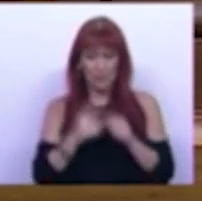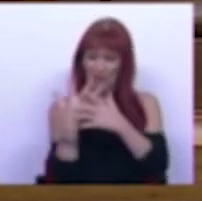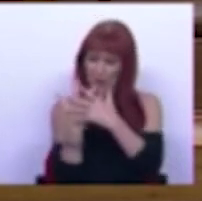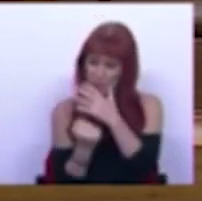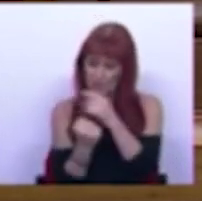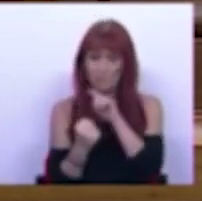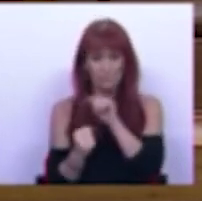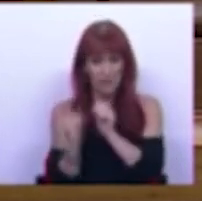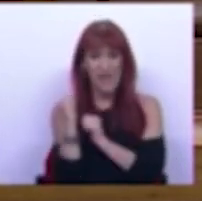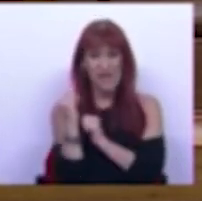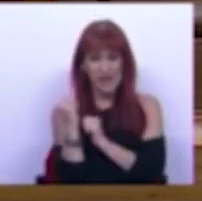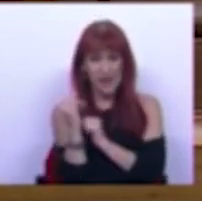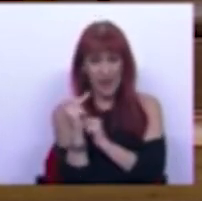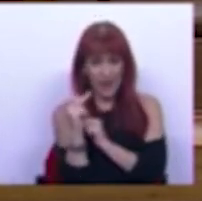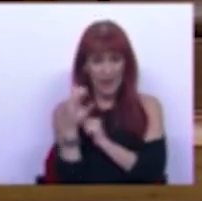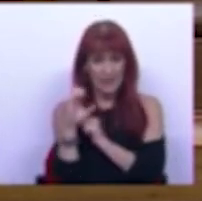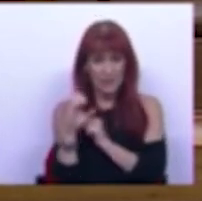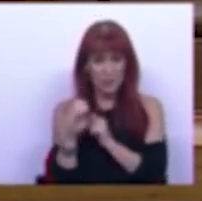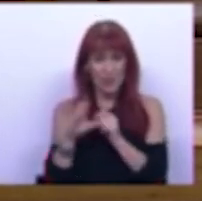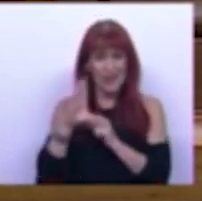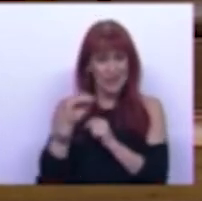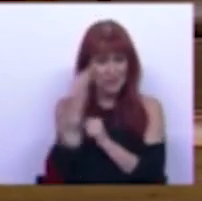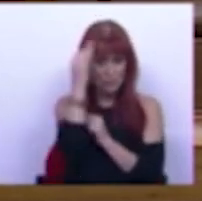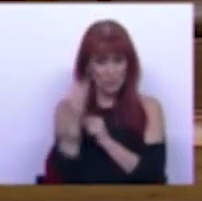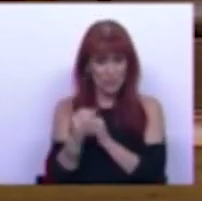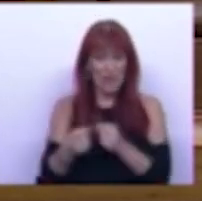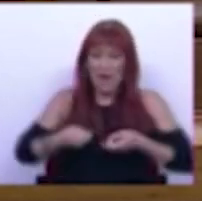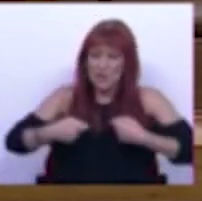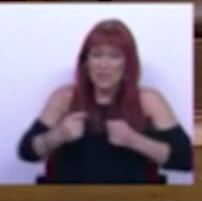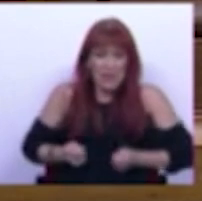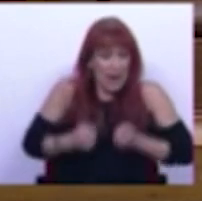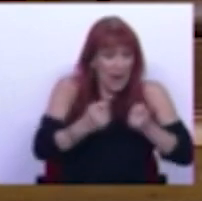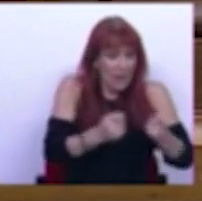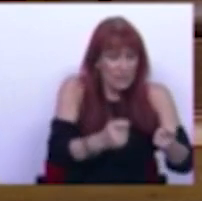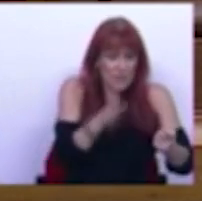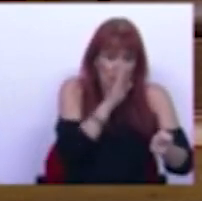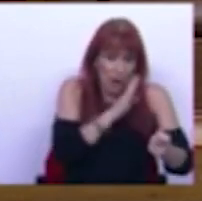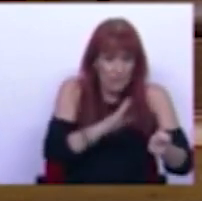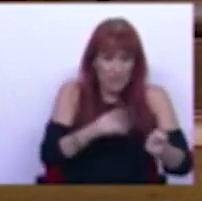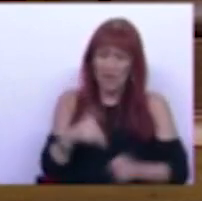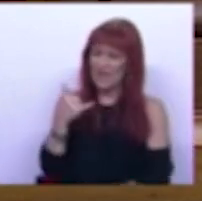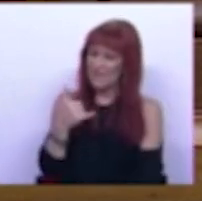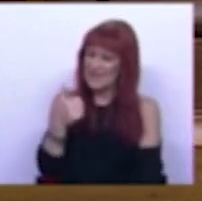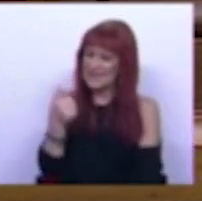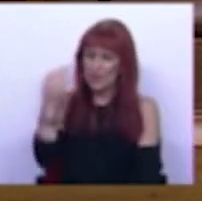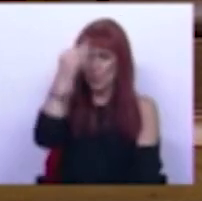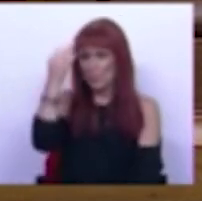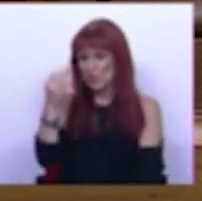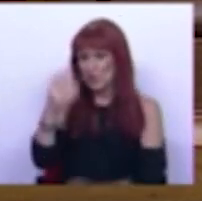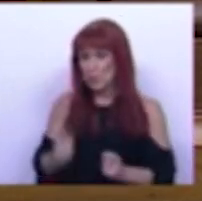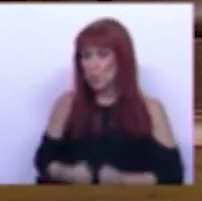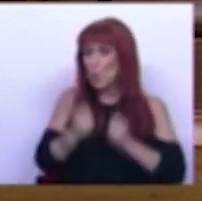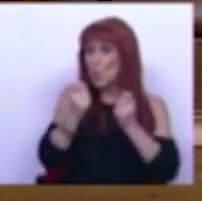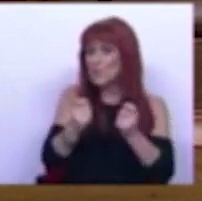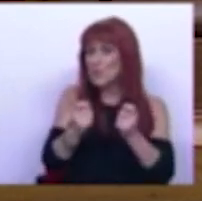adoção à coleta de IRC de 10% das despesas de investimento habituais e de 25% do